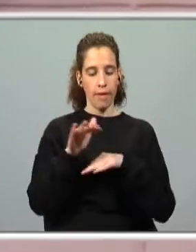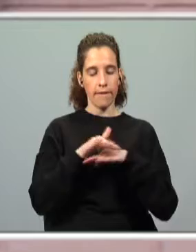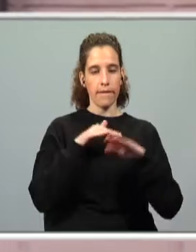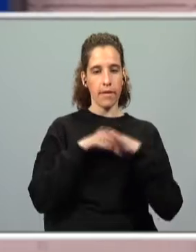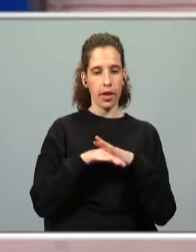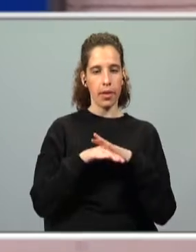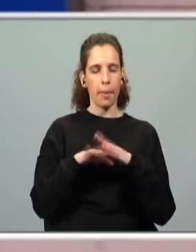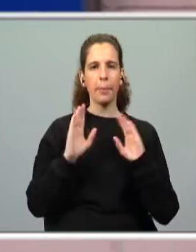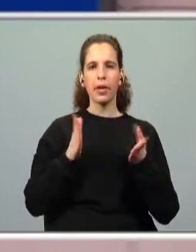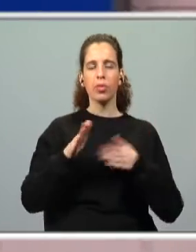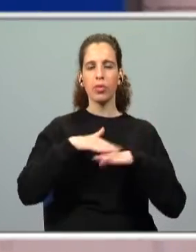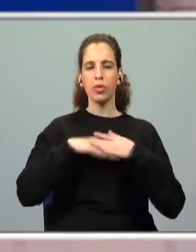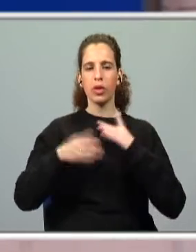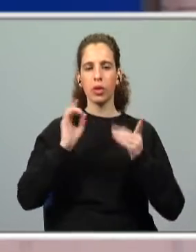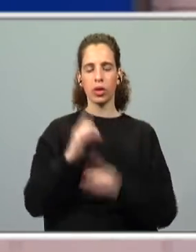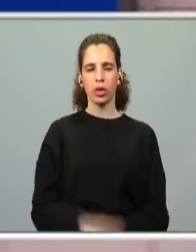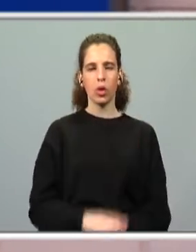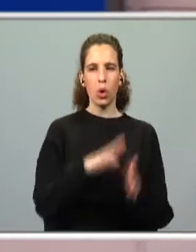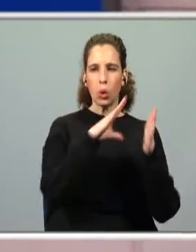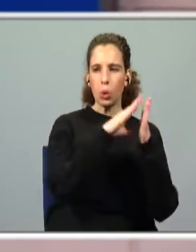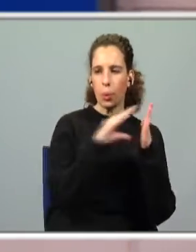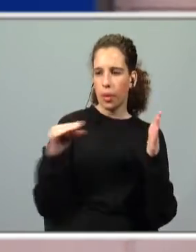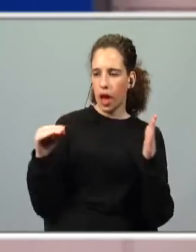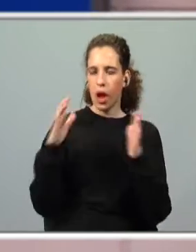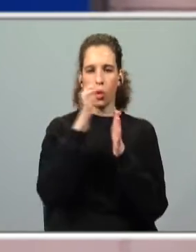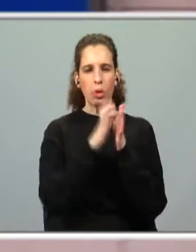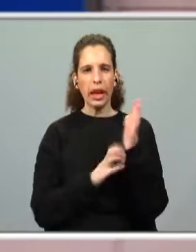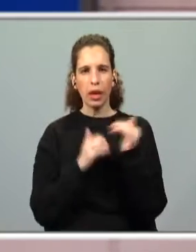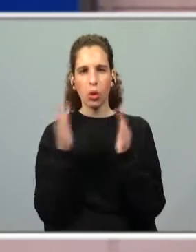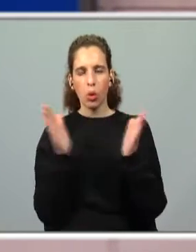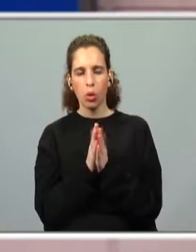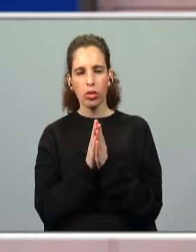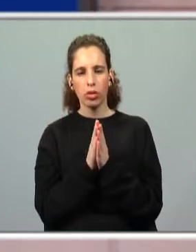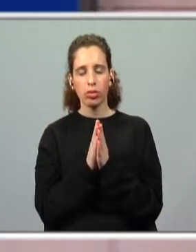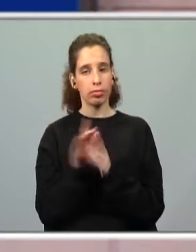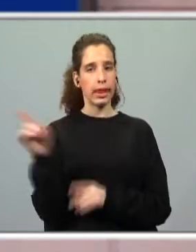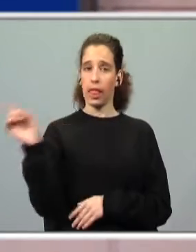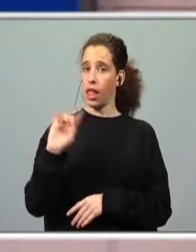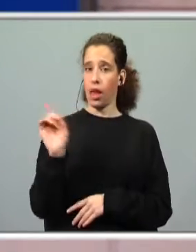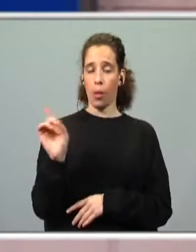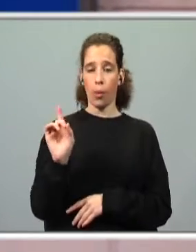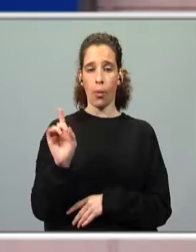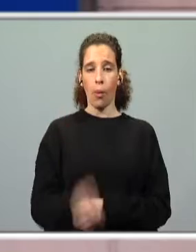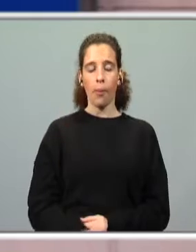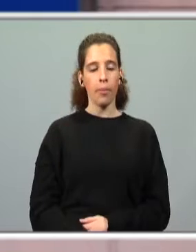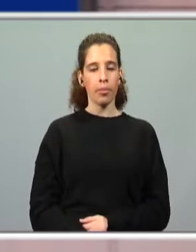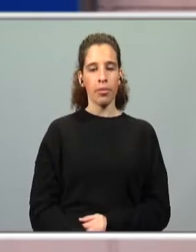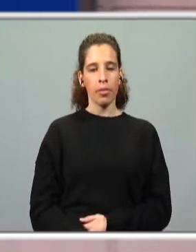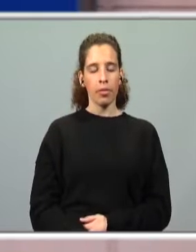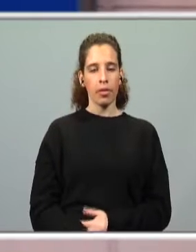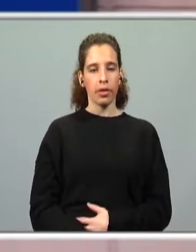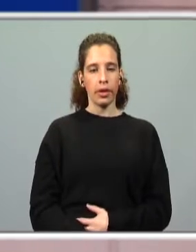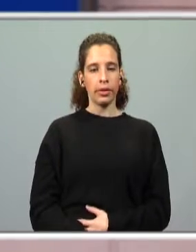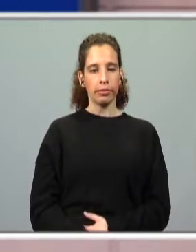devemos sempre o quê? Copiar todo o texto que lá está? Não, devemos o quê? Ir procurar